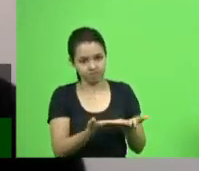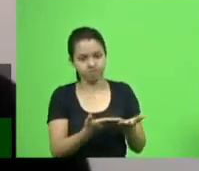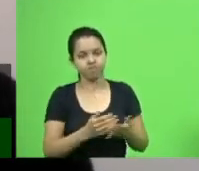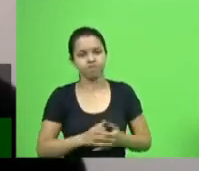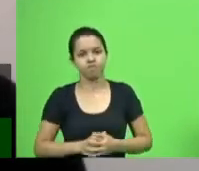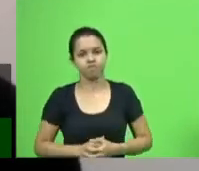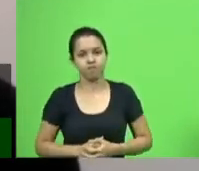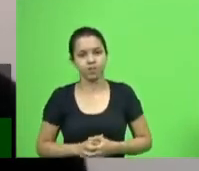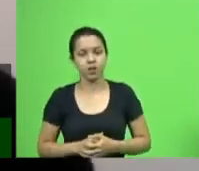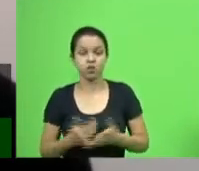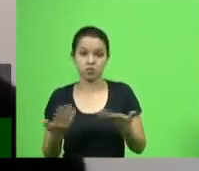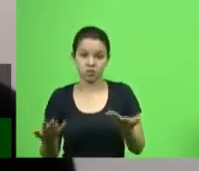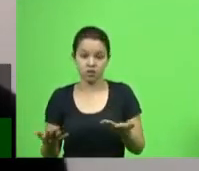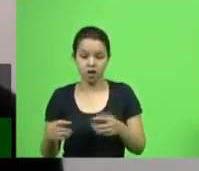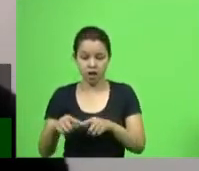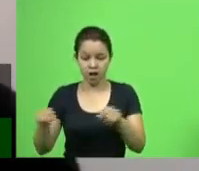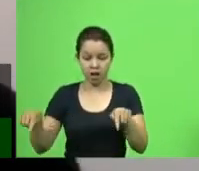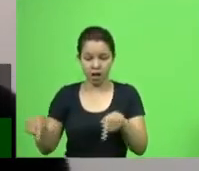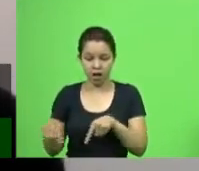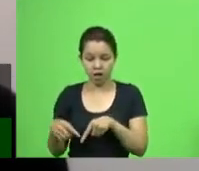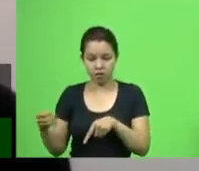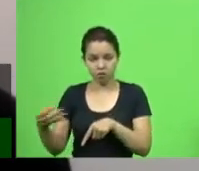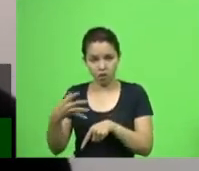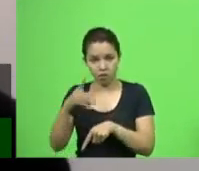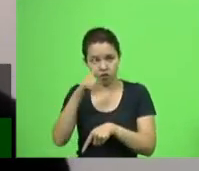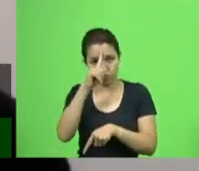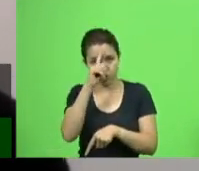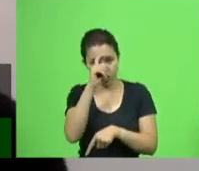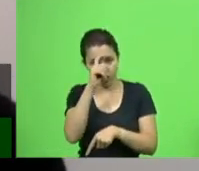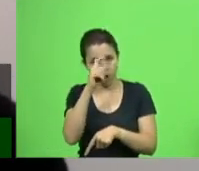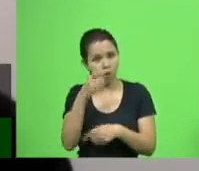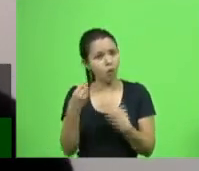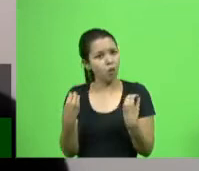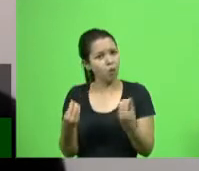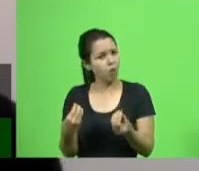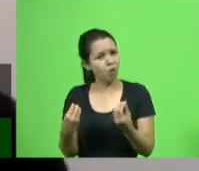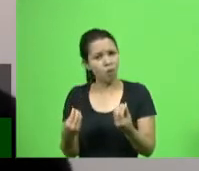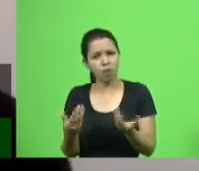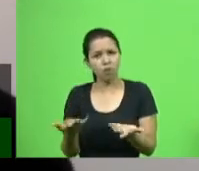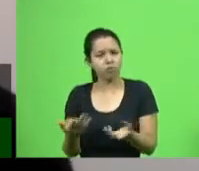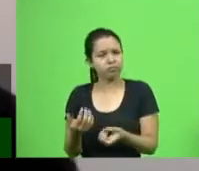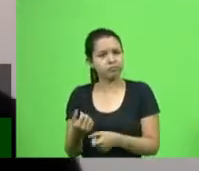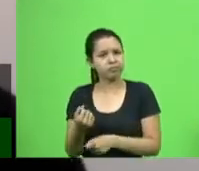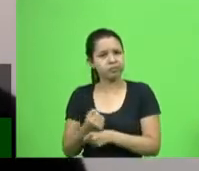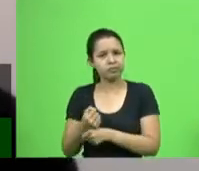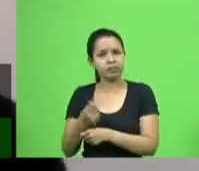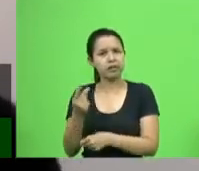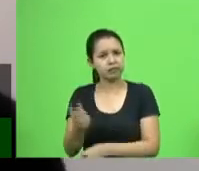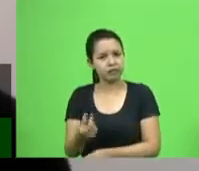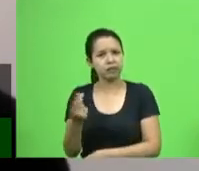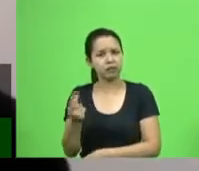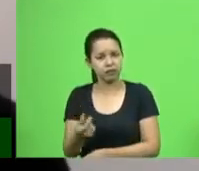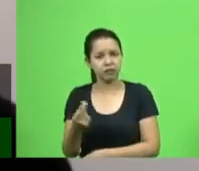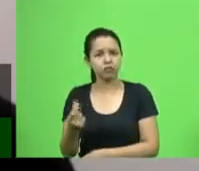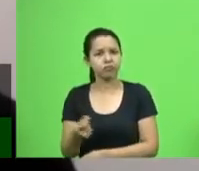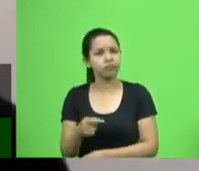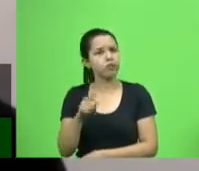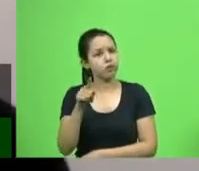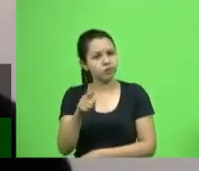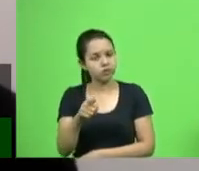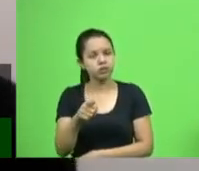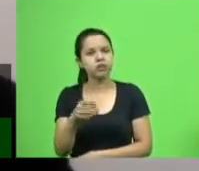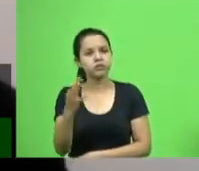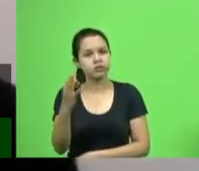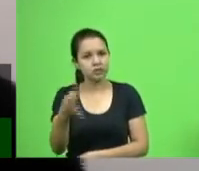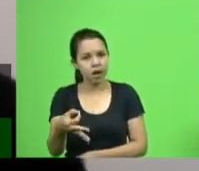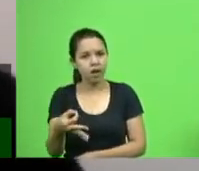é impressionante, realmente, o tempo que está aí. E a Vossa Excelência tem razão, tem que voltar na tecla sempre. Parece